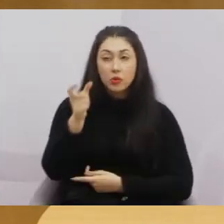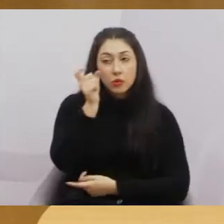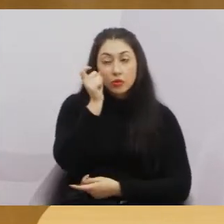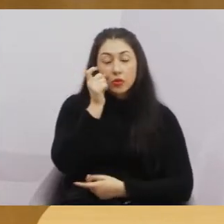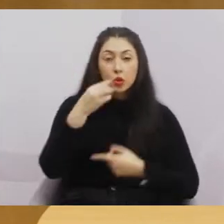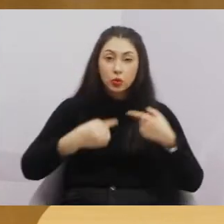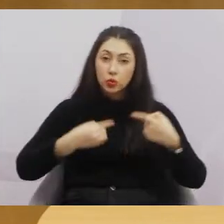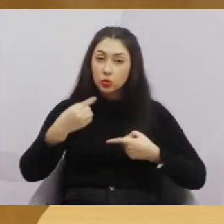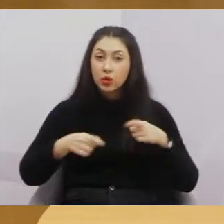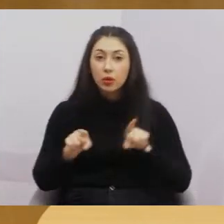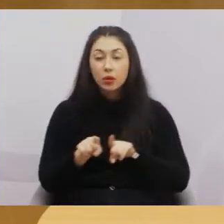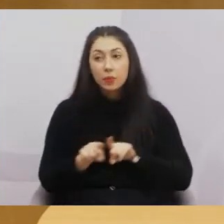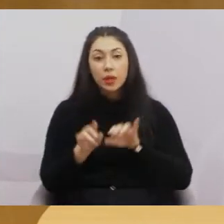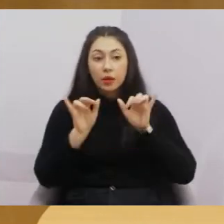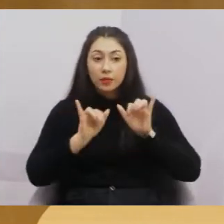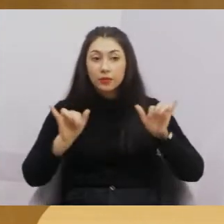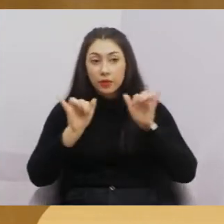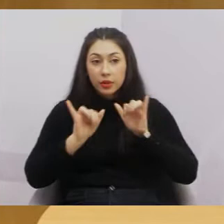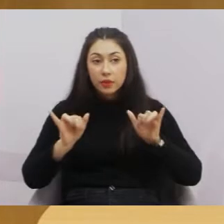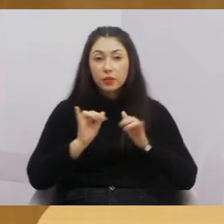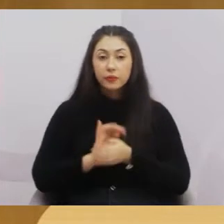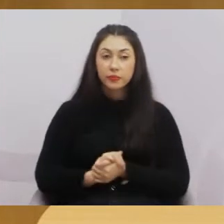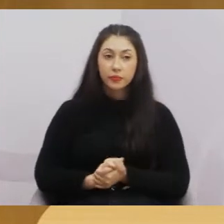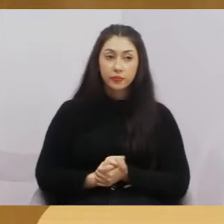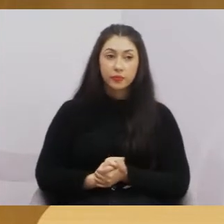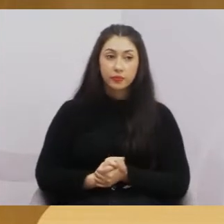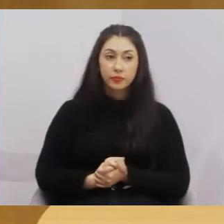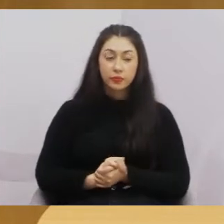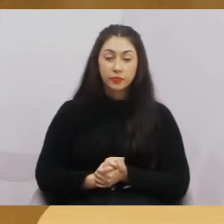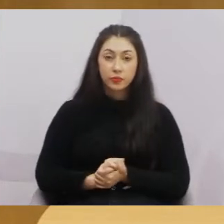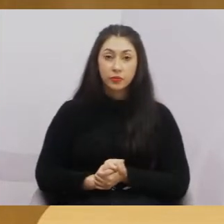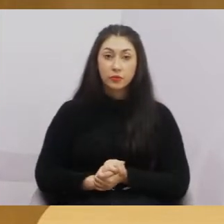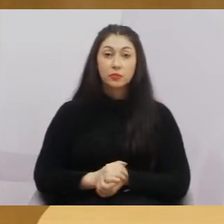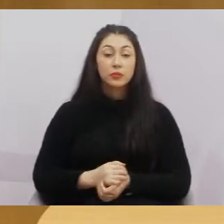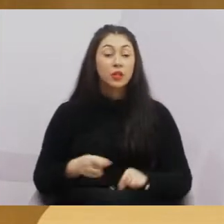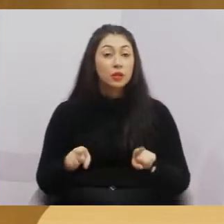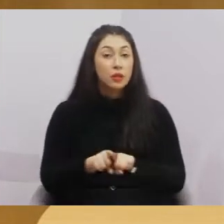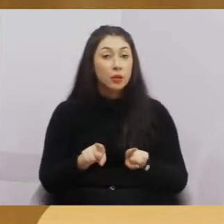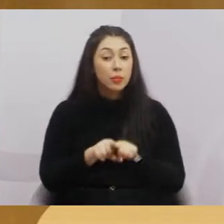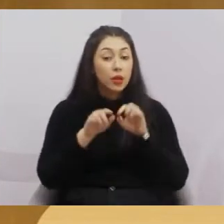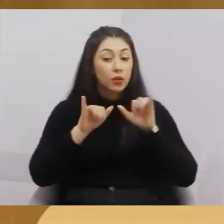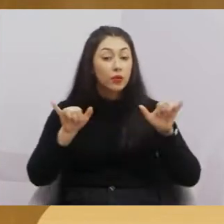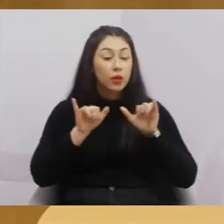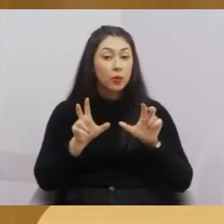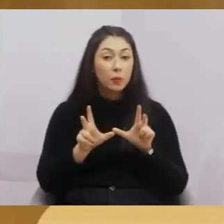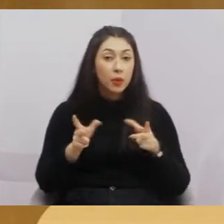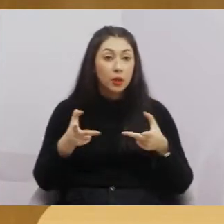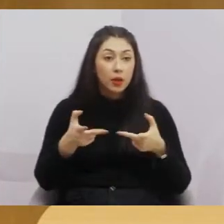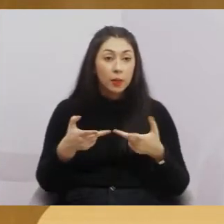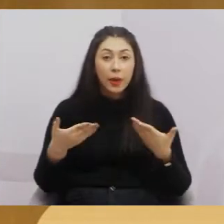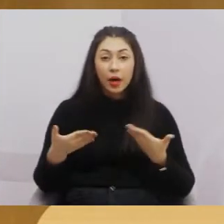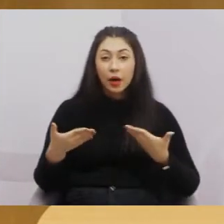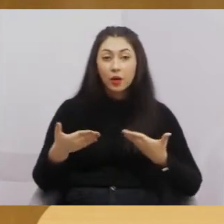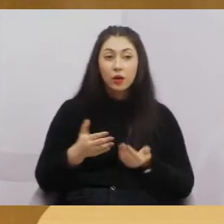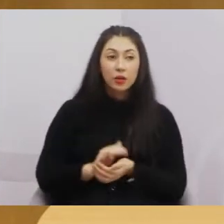pronunciamento ávidos. Registra-se também que a Câmara Municipal reduziu